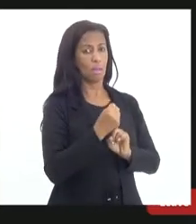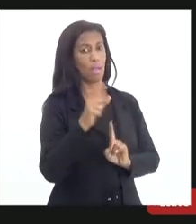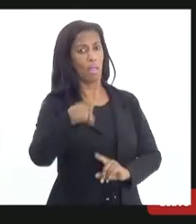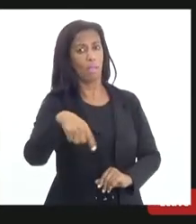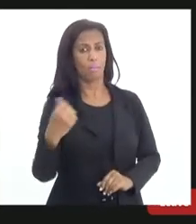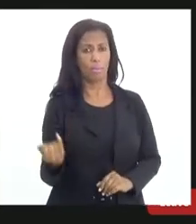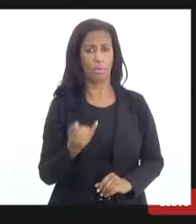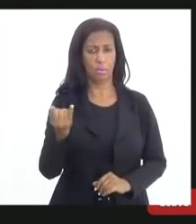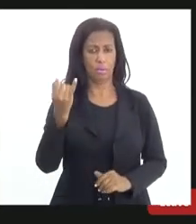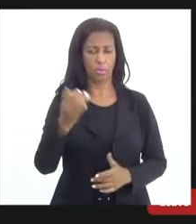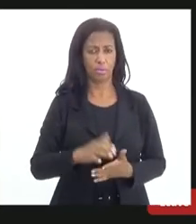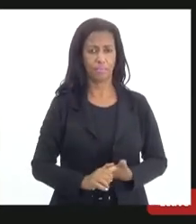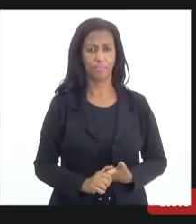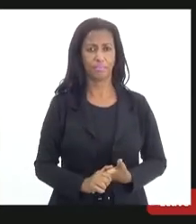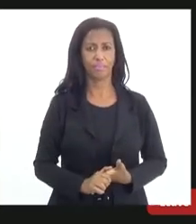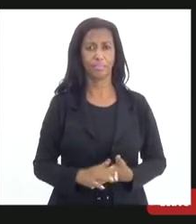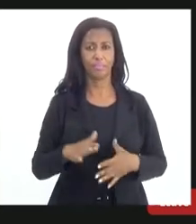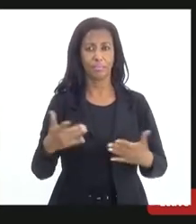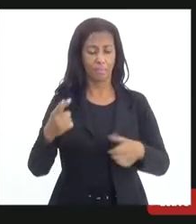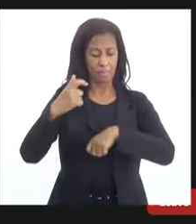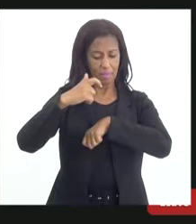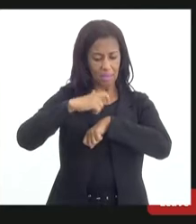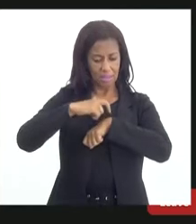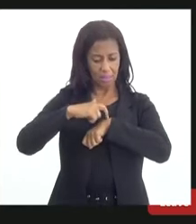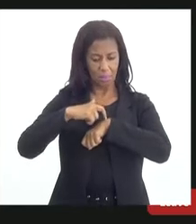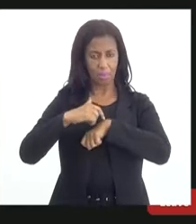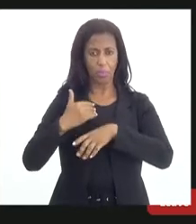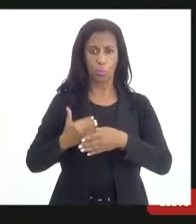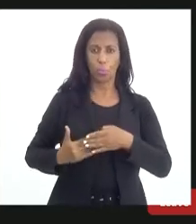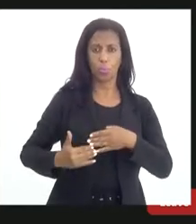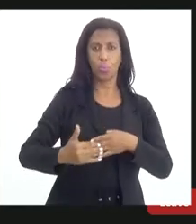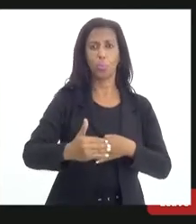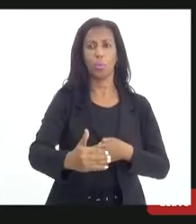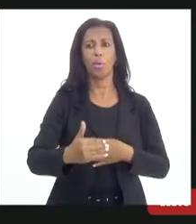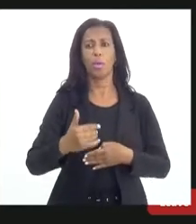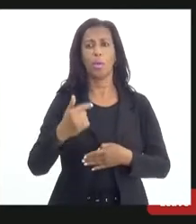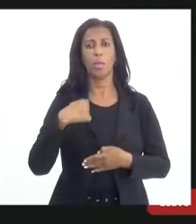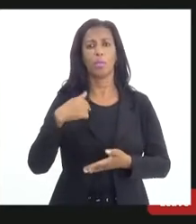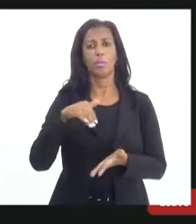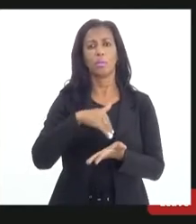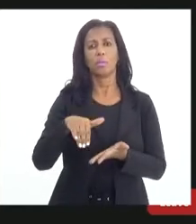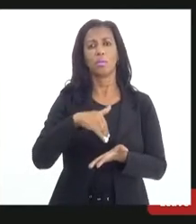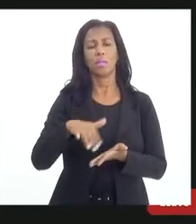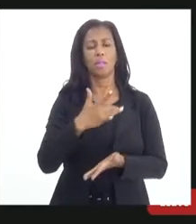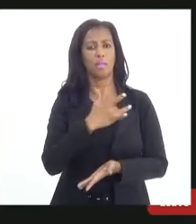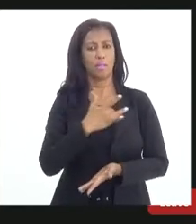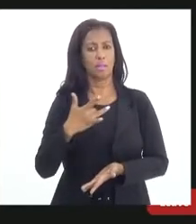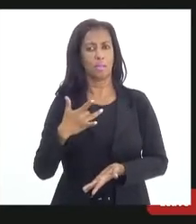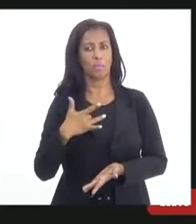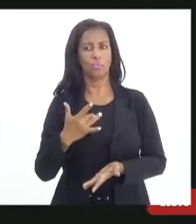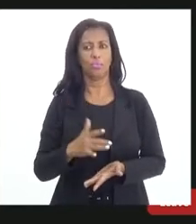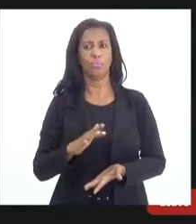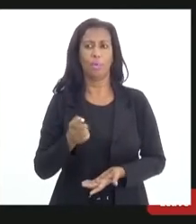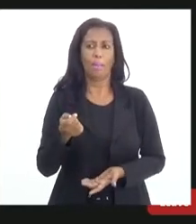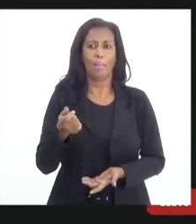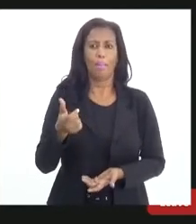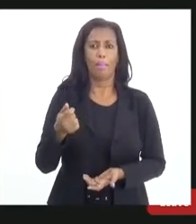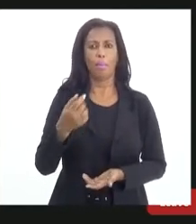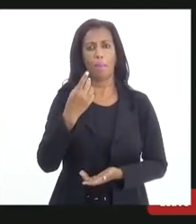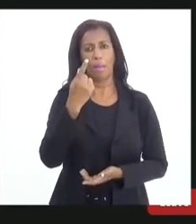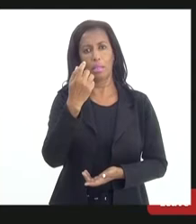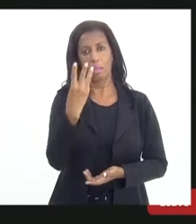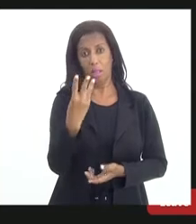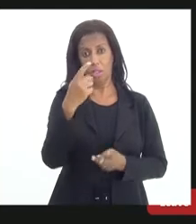importantes. Eu queria, nesse momento, e eu estou na Secretaria de Saúde há pouco mais de três